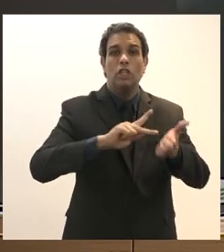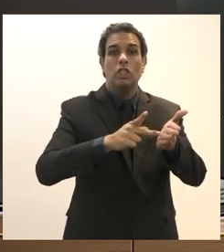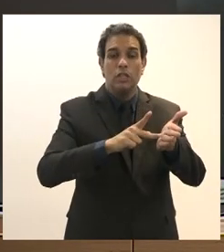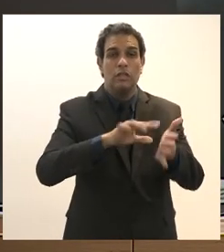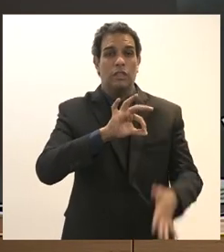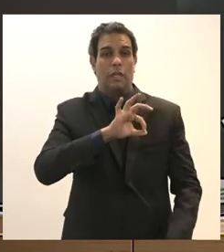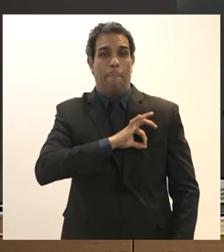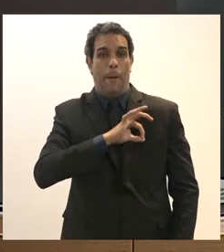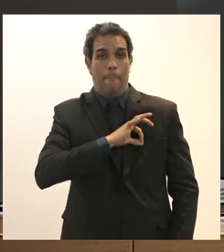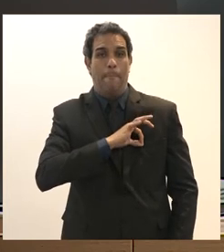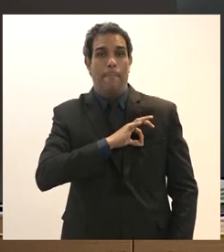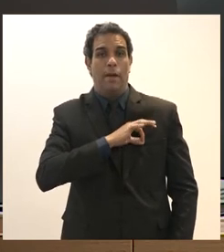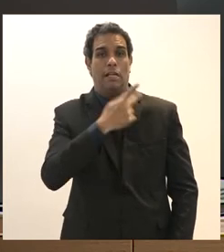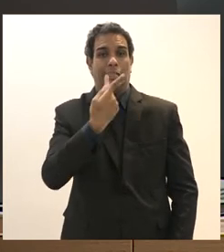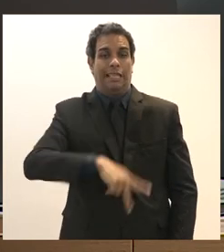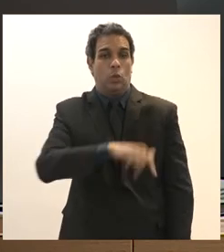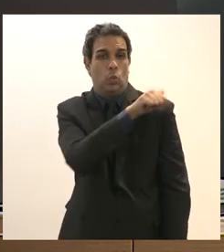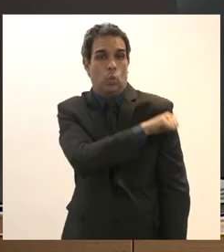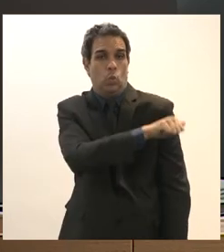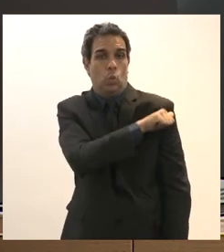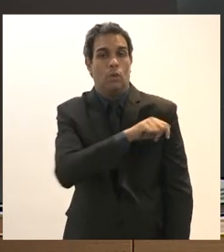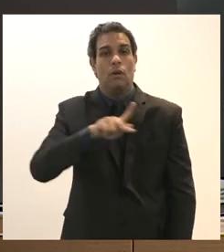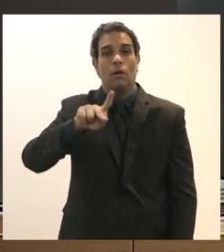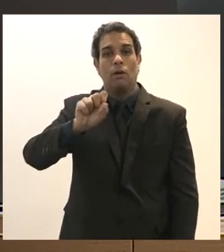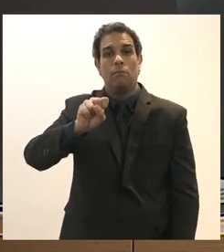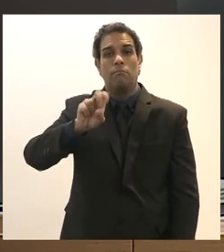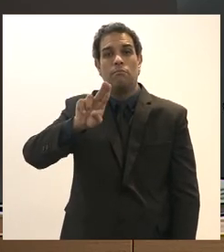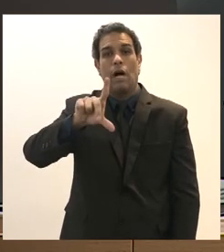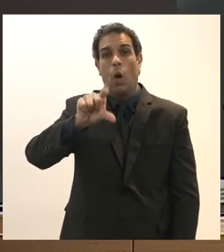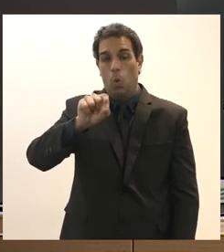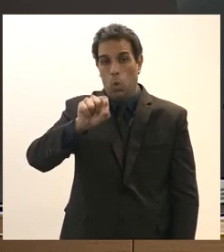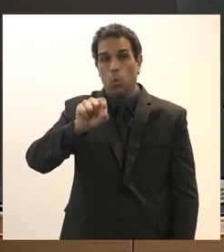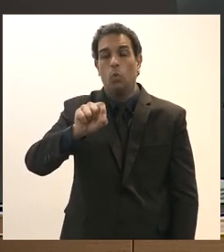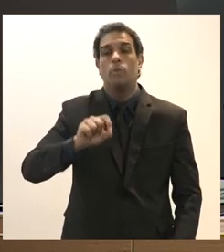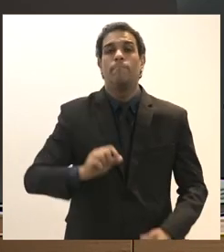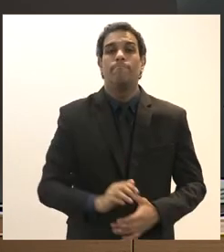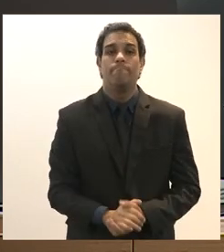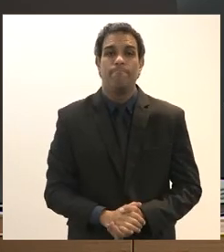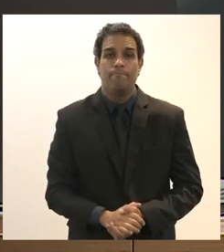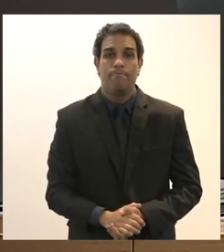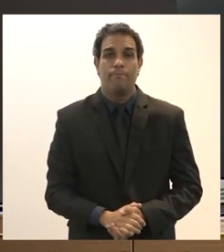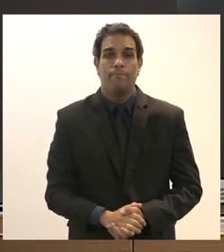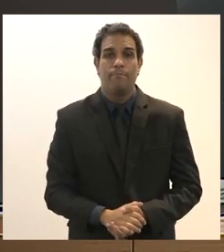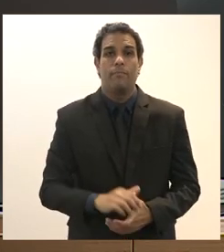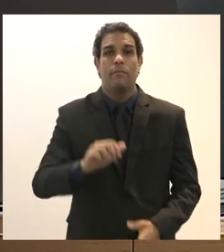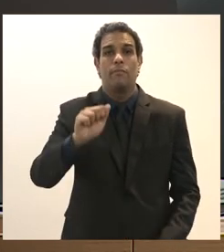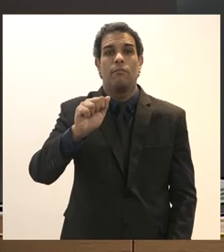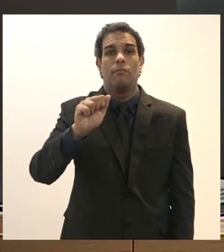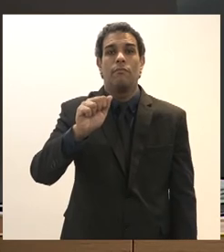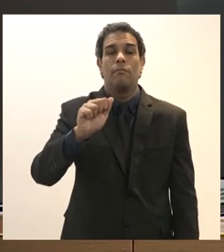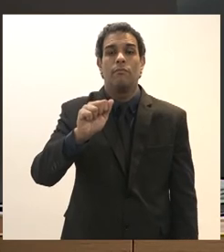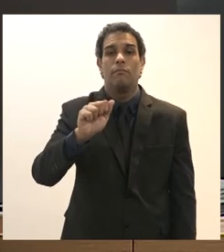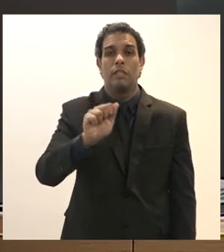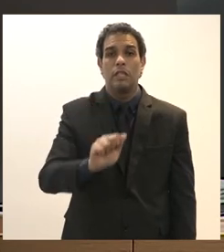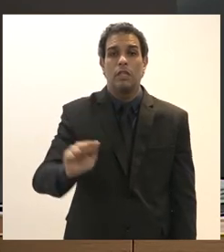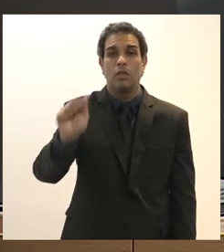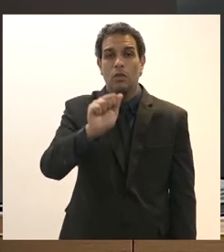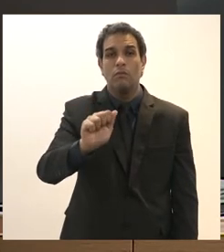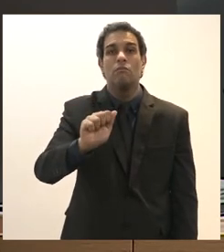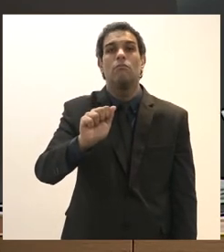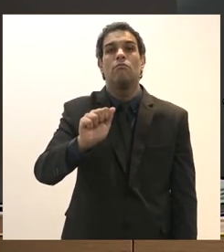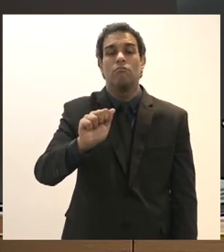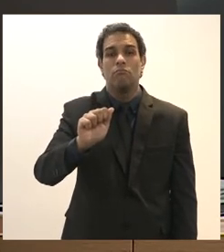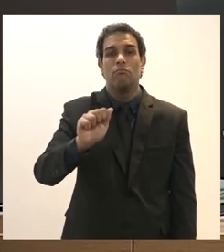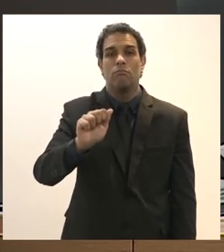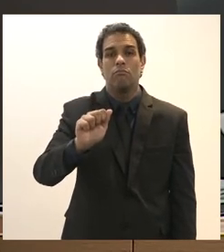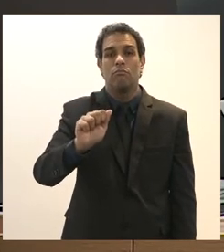Soldado da Polícia Militar Paulo Lindse Ari Girota Sedai Alzimar Andrade